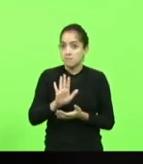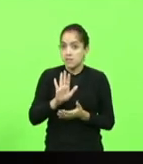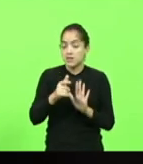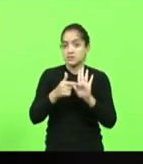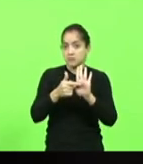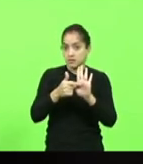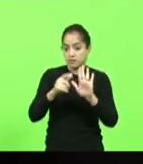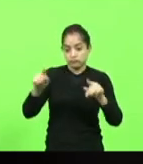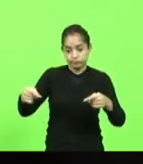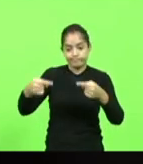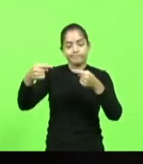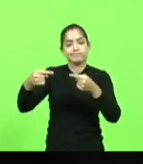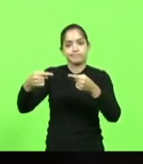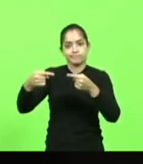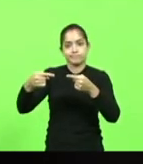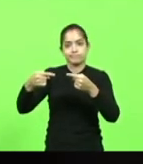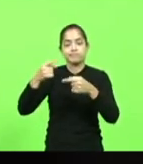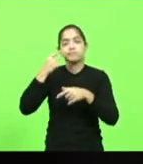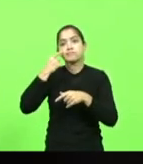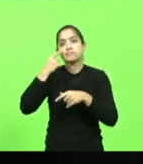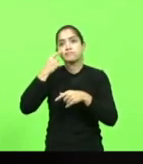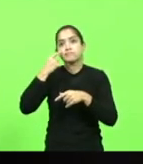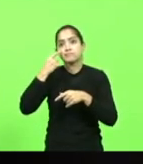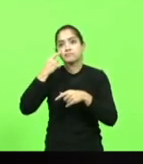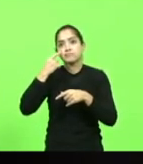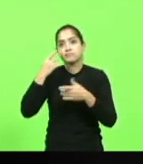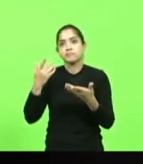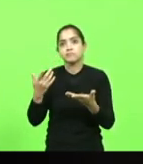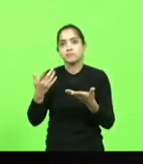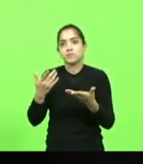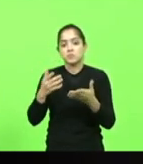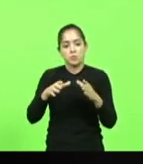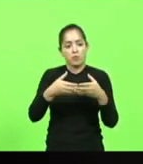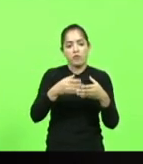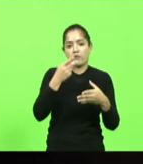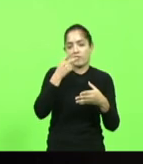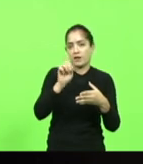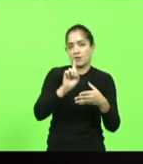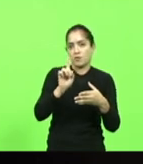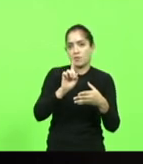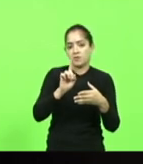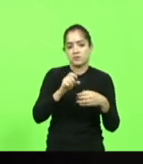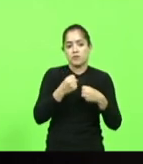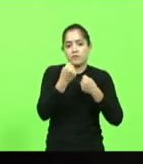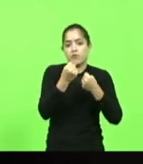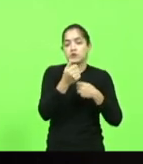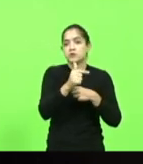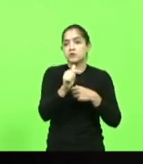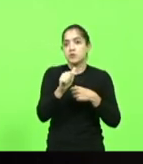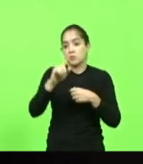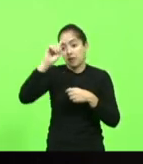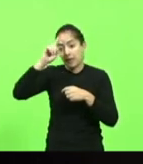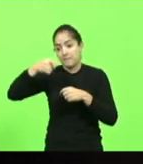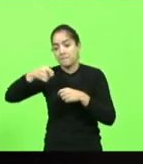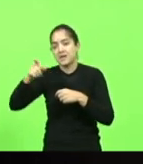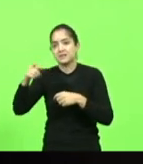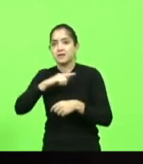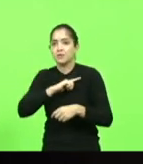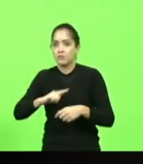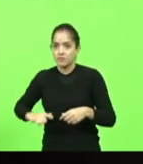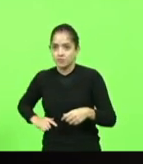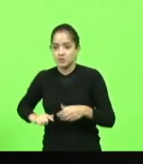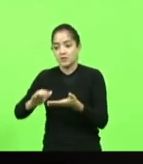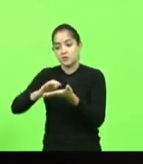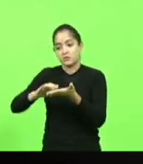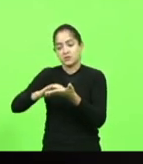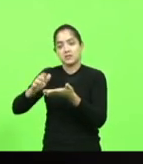desafio lançado é o governador Carlos Moisés tem que falar o comando porque o comando não tem não tem força nenhuma quem manda aqui é o governador e o secretário